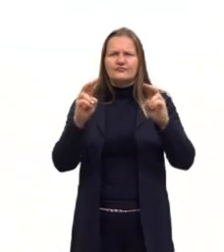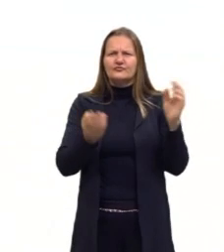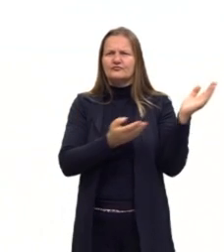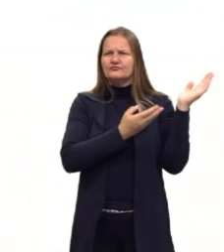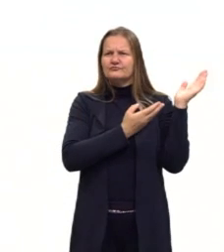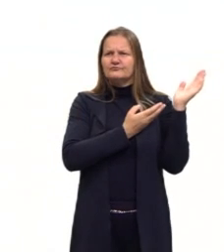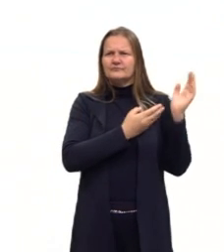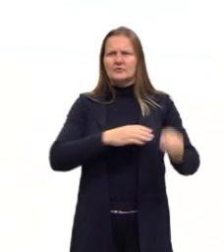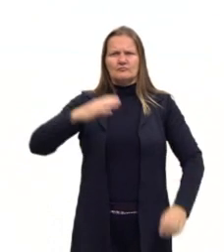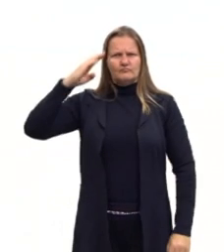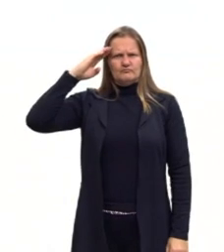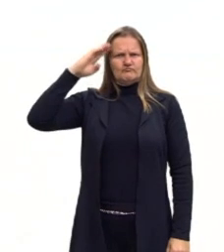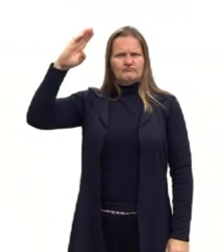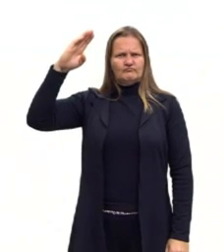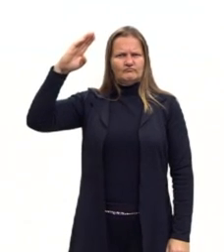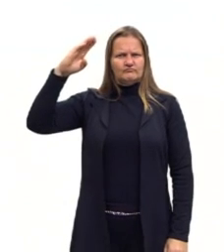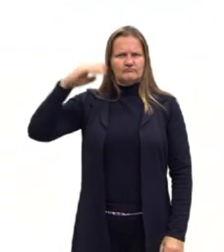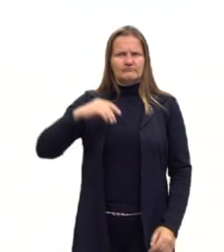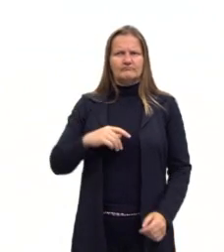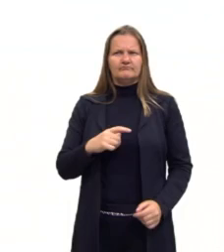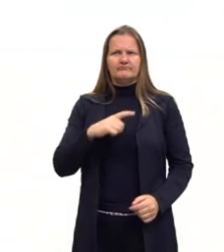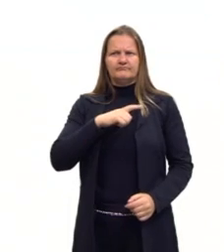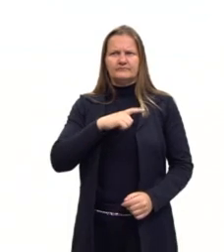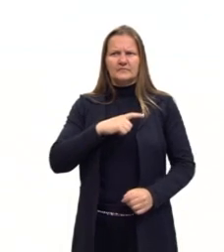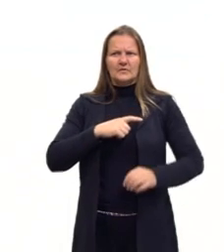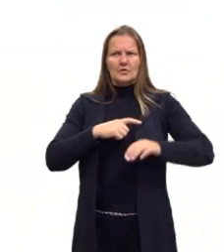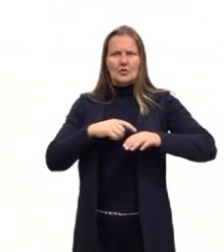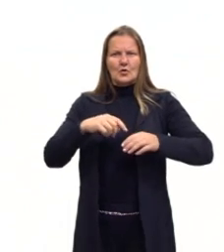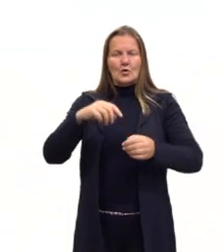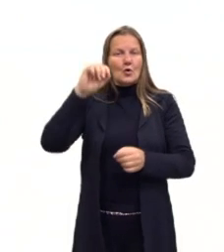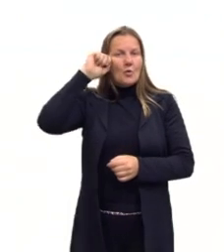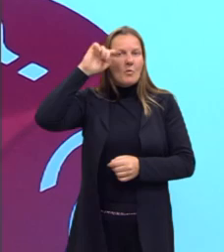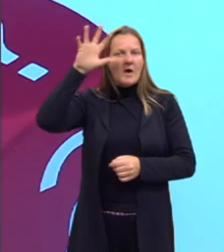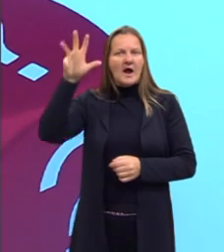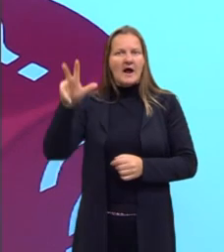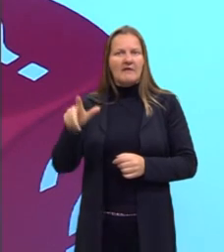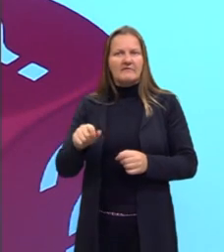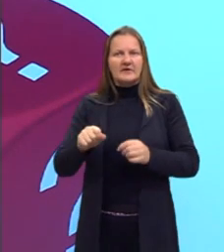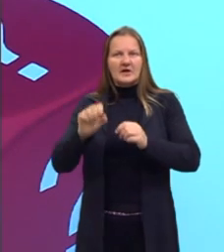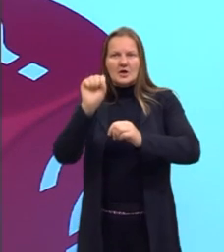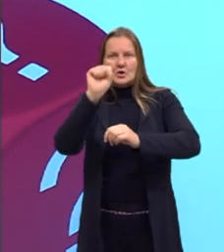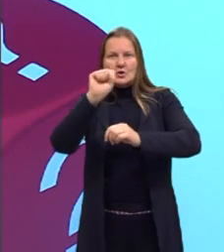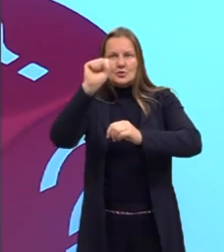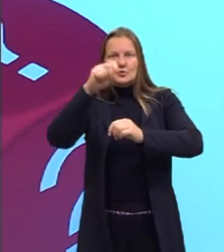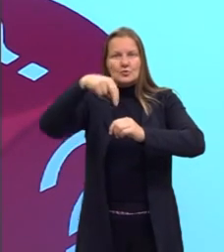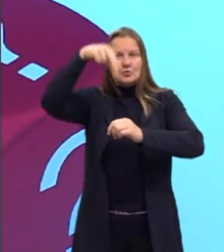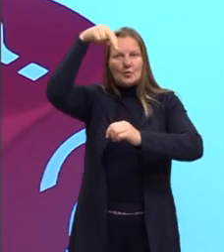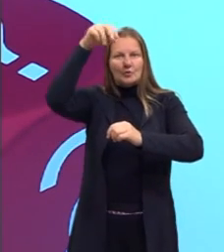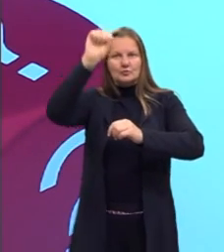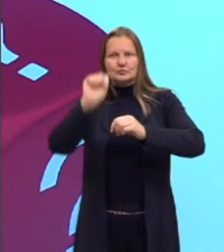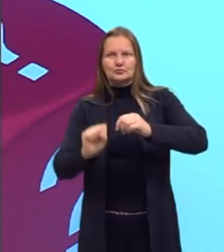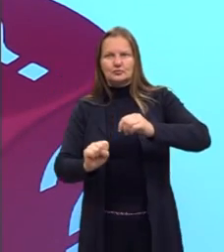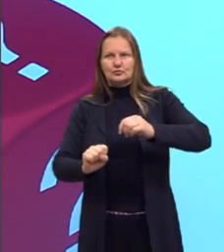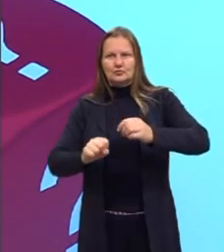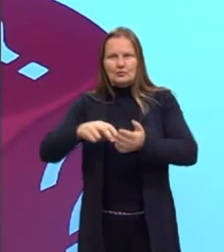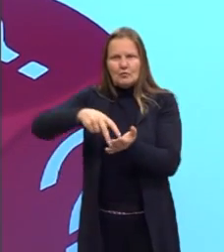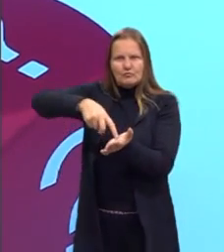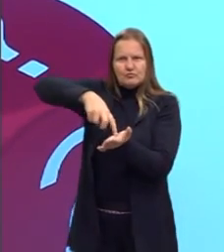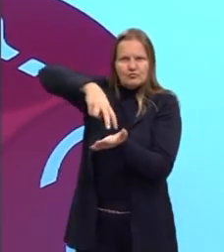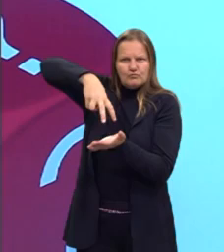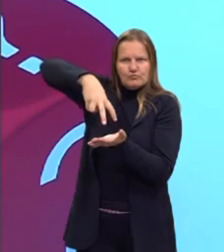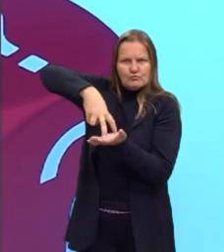carregando ali, pisando tanto no norte da África quanto no sul, esticando ali uma linha.